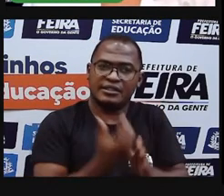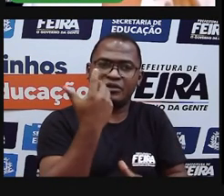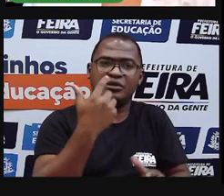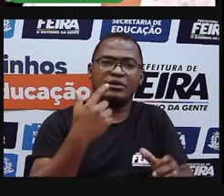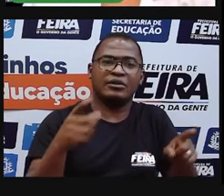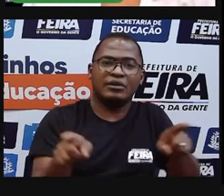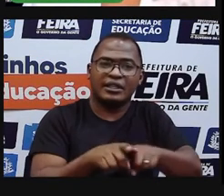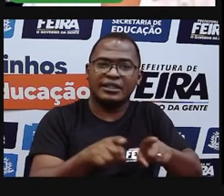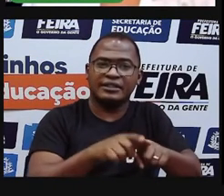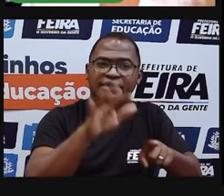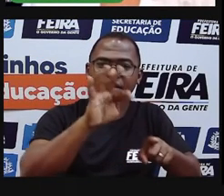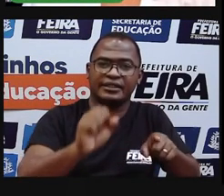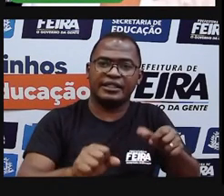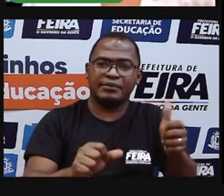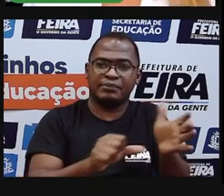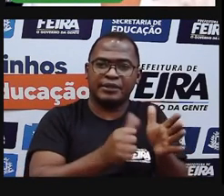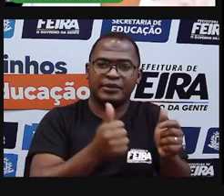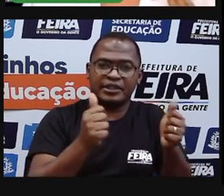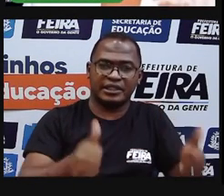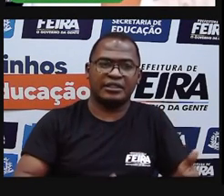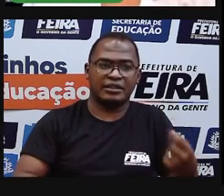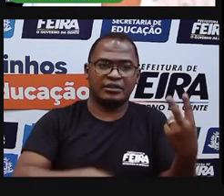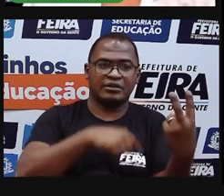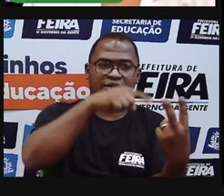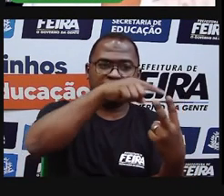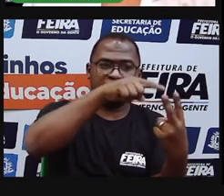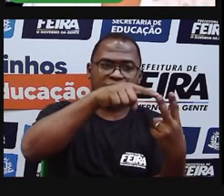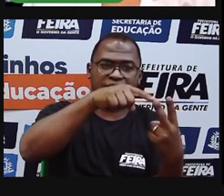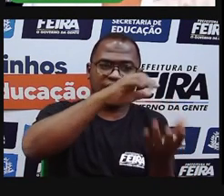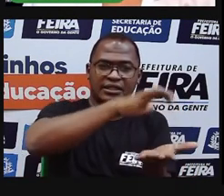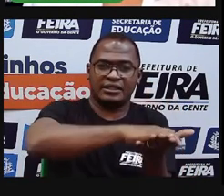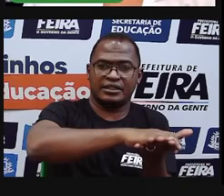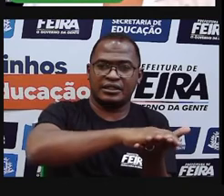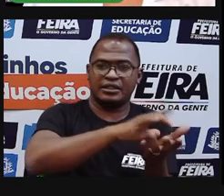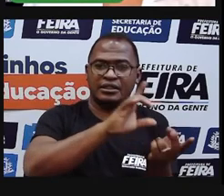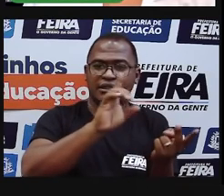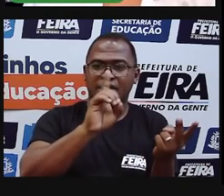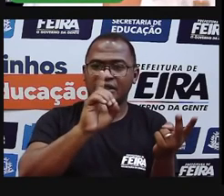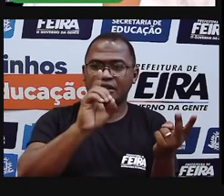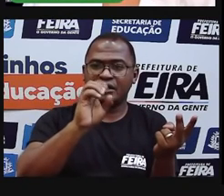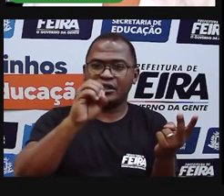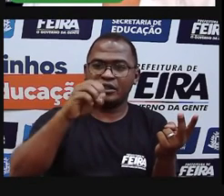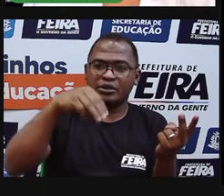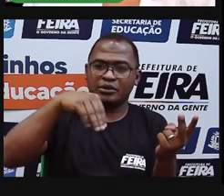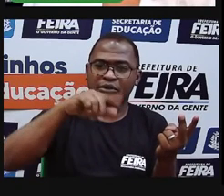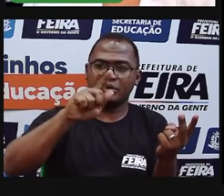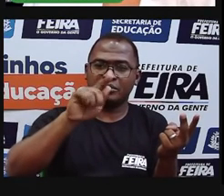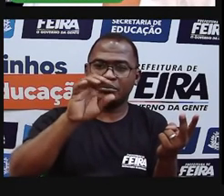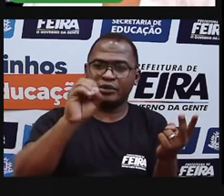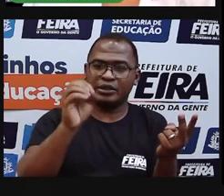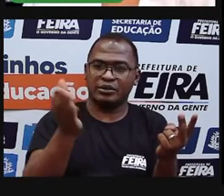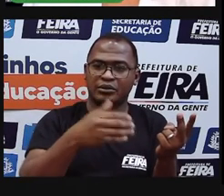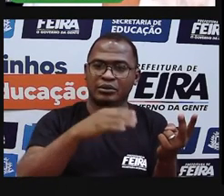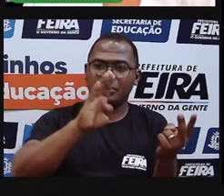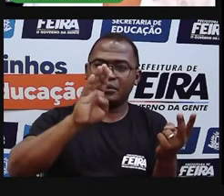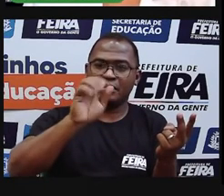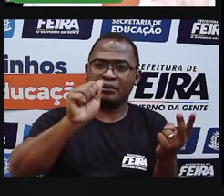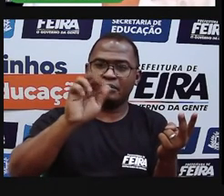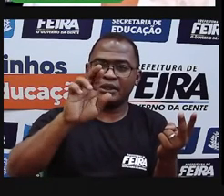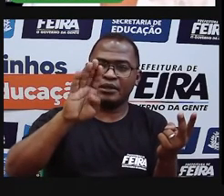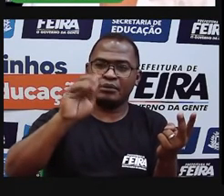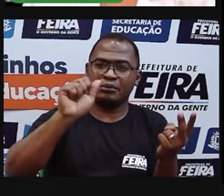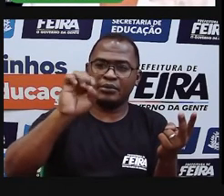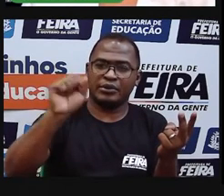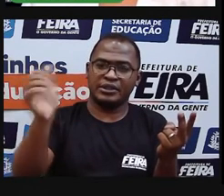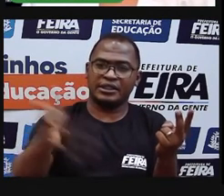fundadoras da nossa cidade? O casal Domingos Barbosa de Araújo e Ana Brandoa, que ergueu uma capela na fazenda Santana